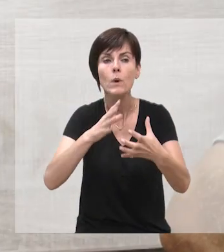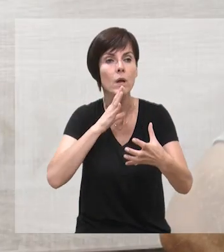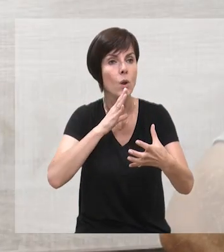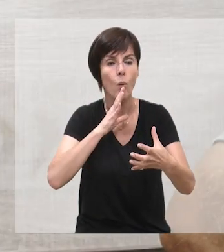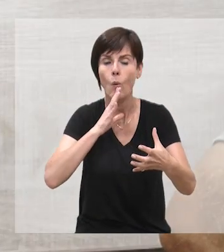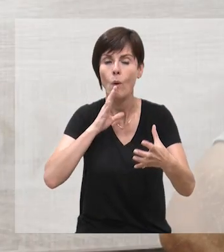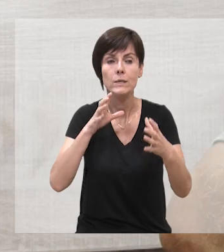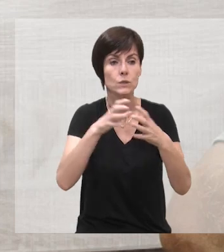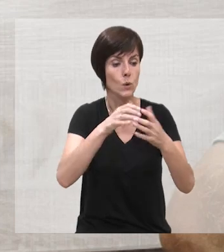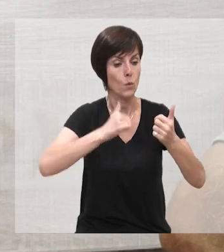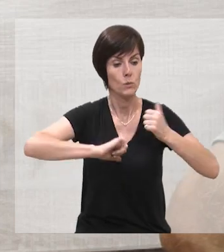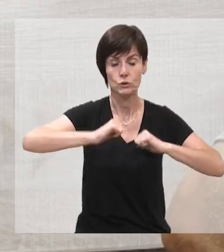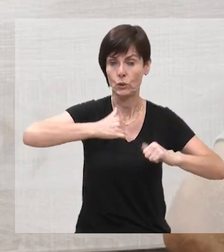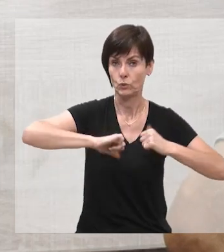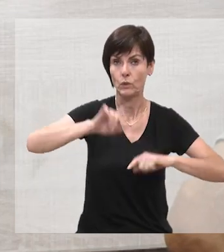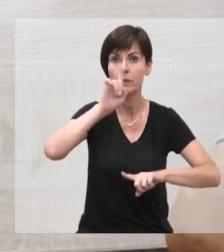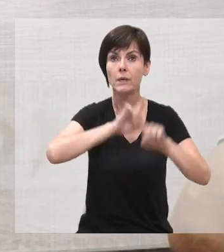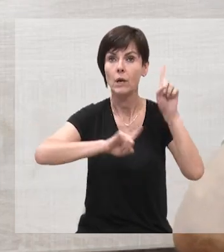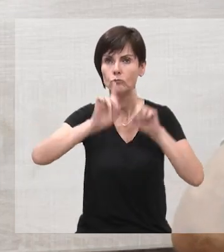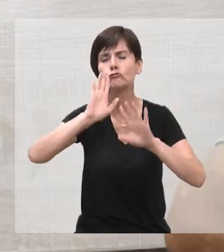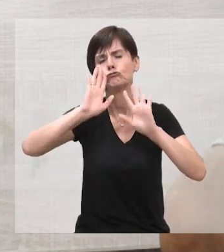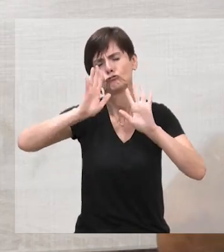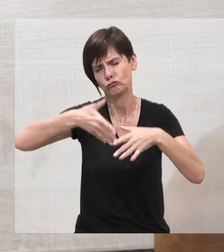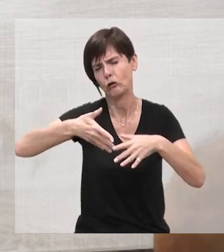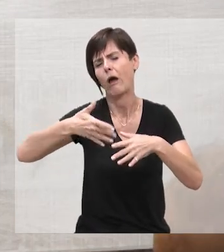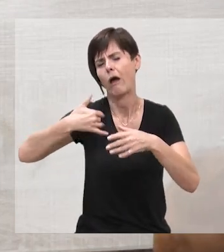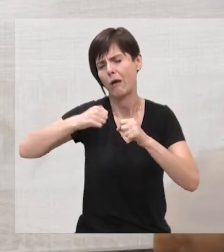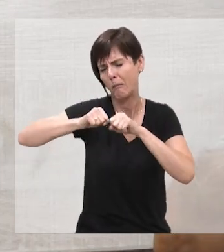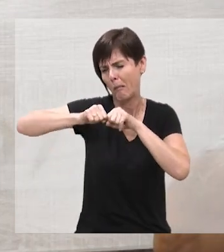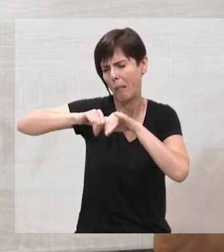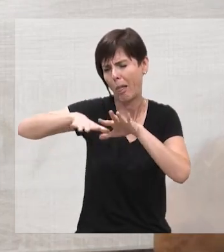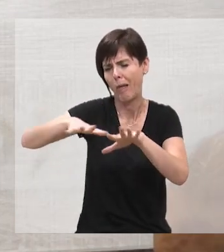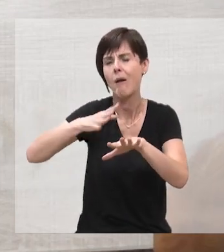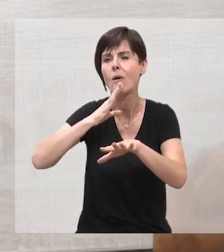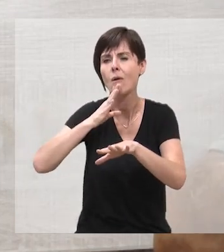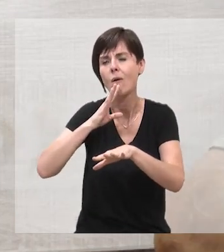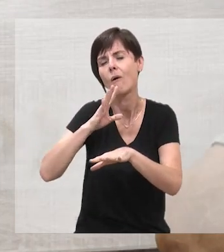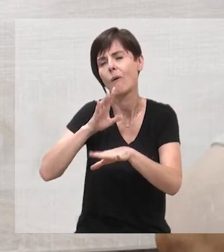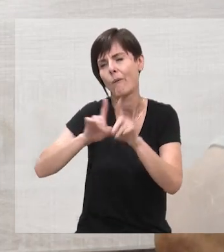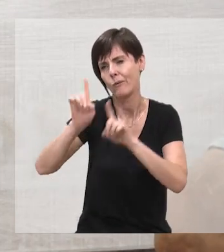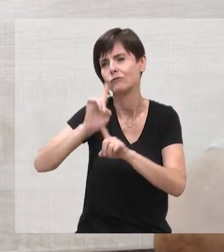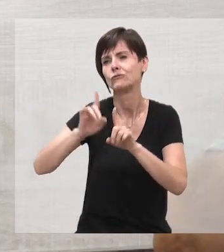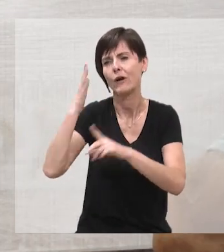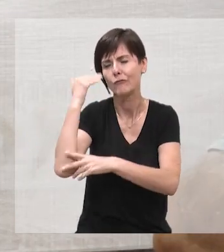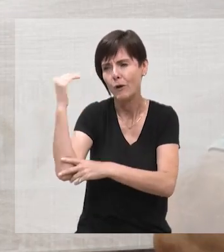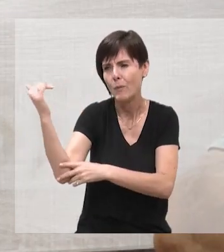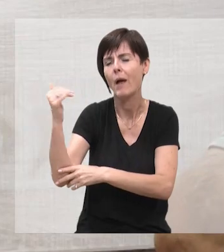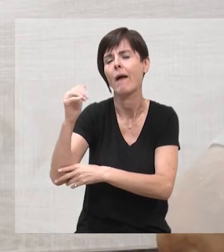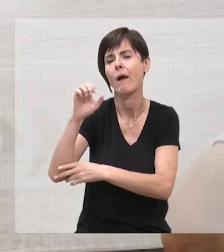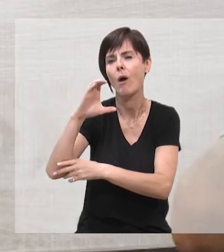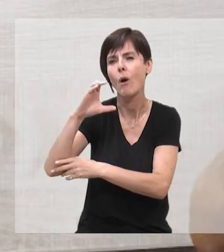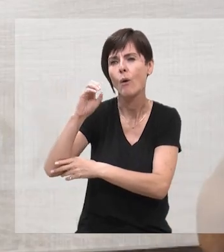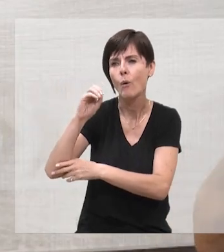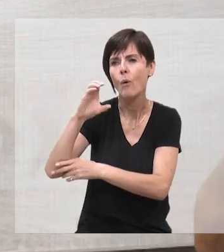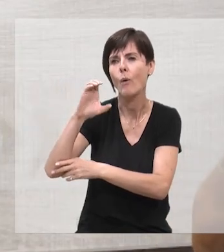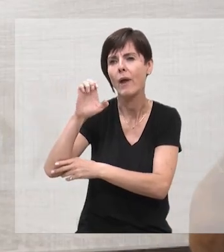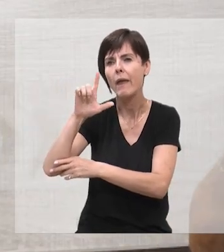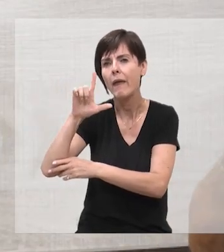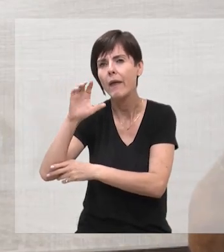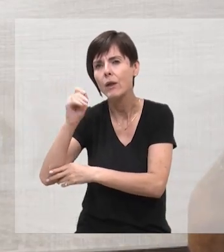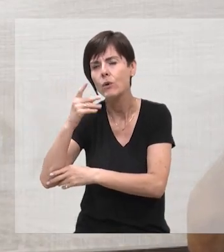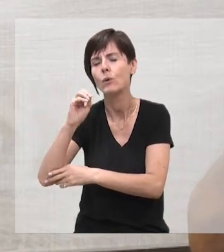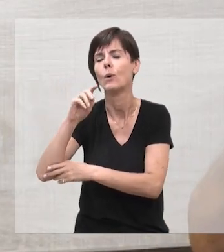não conheça esses nomes, fora alguns que já estão circulando aí faz tempo, como o Douglas Secanho, a Viva Coelho, o professor